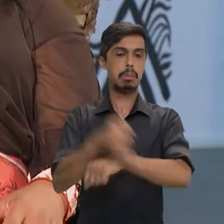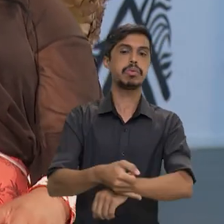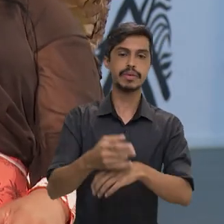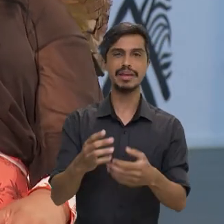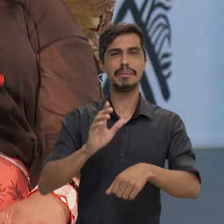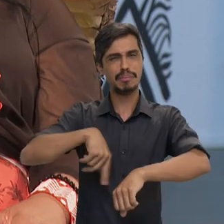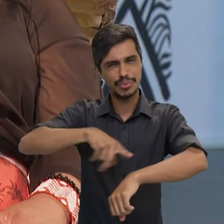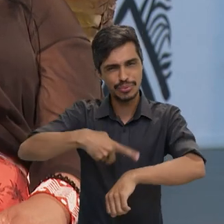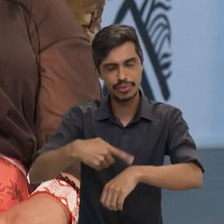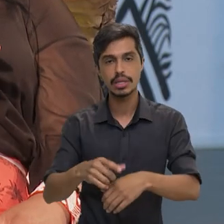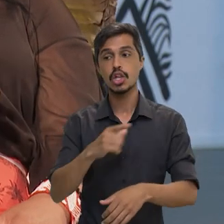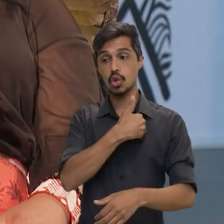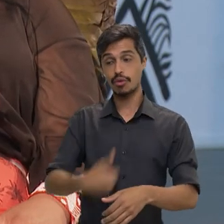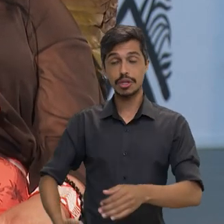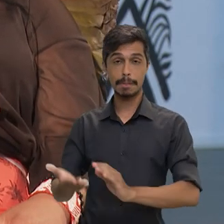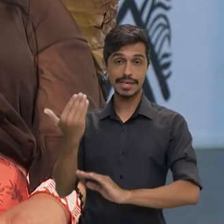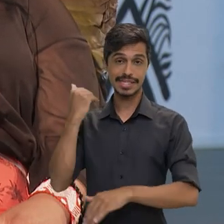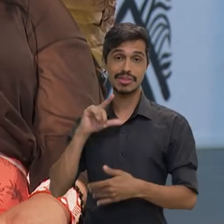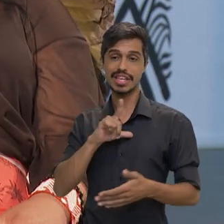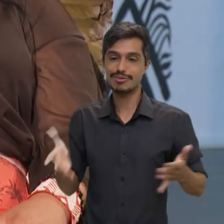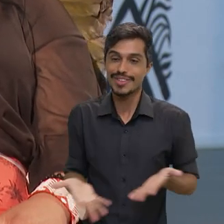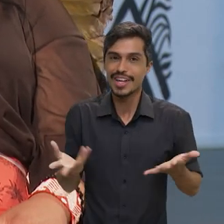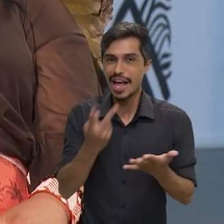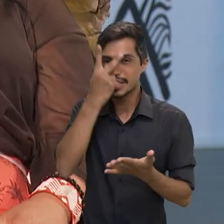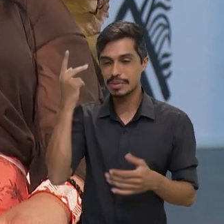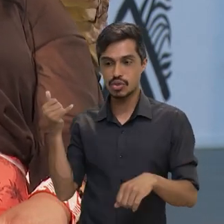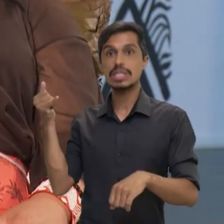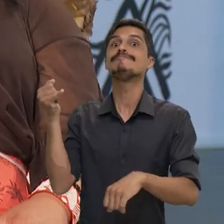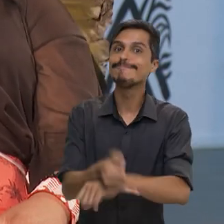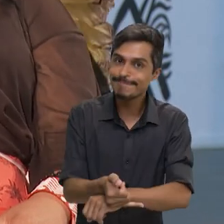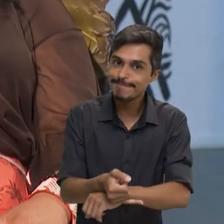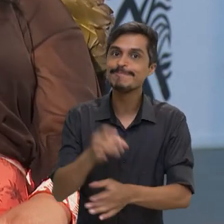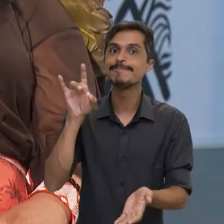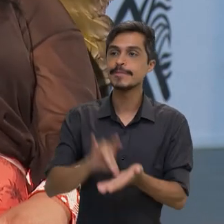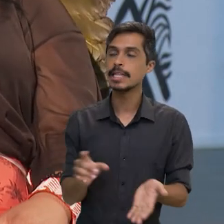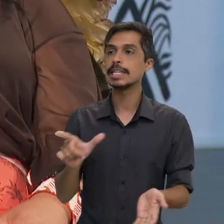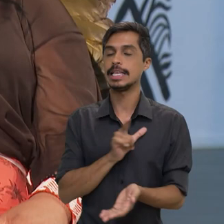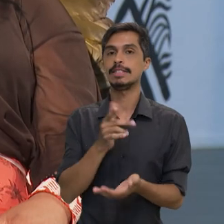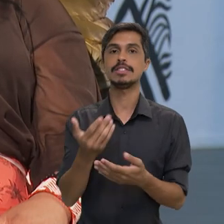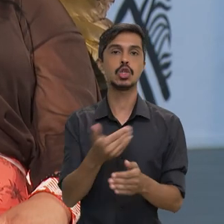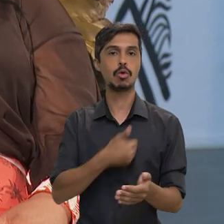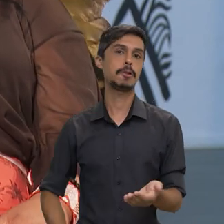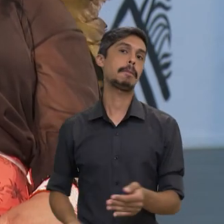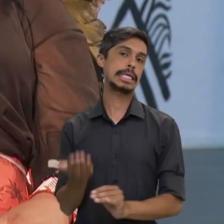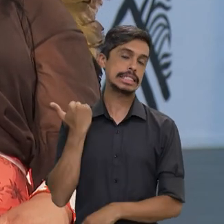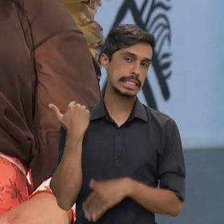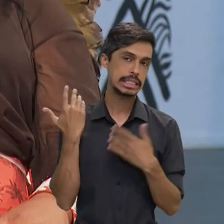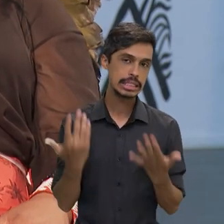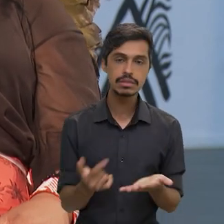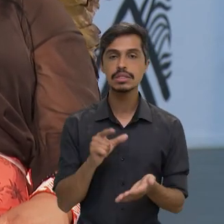Houve um estímulo no governo passado para que essas pessoas até invadissem mesmo esses territórios, né?